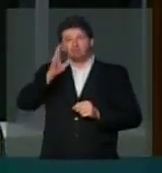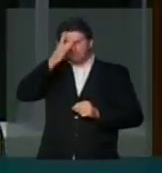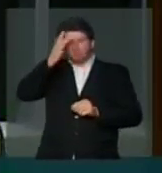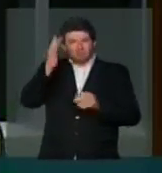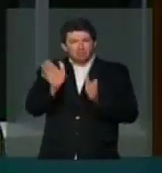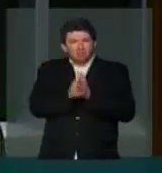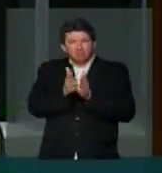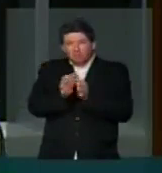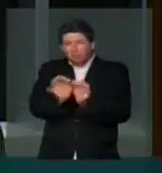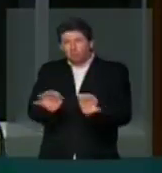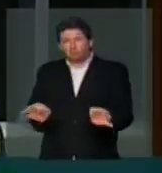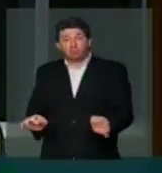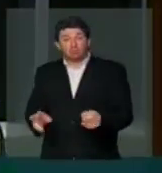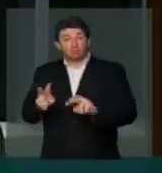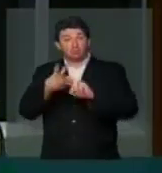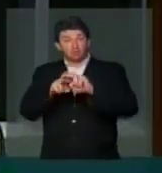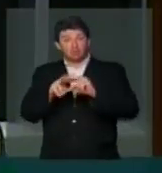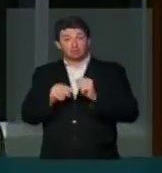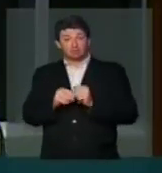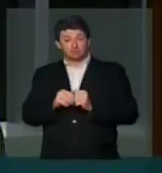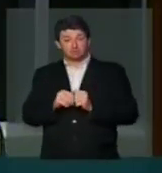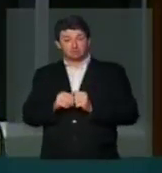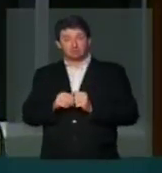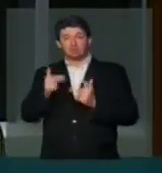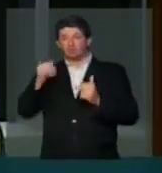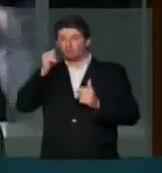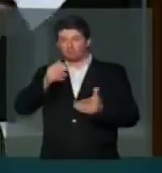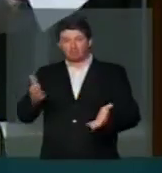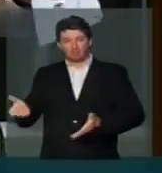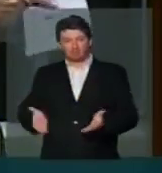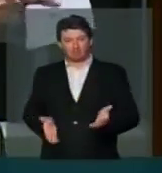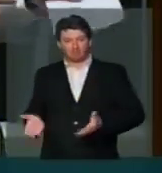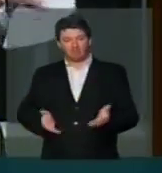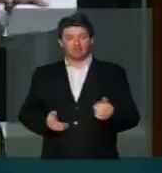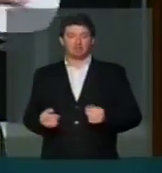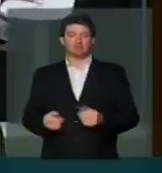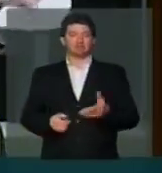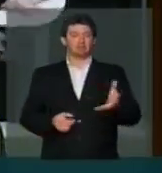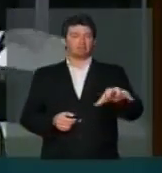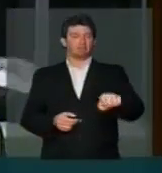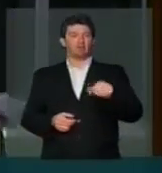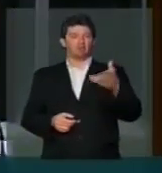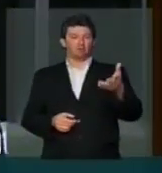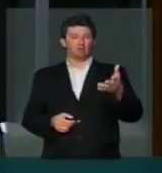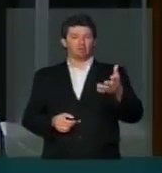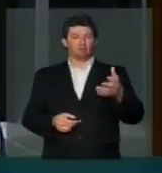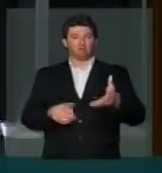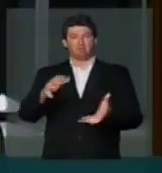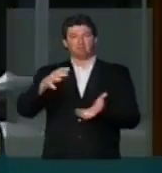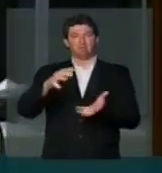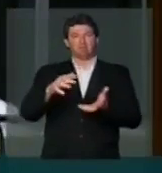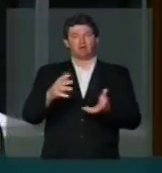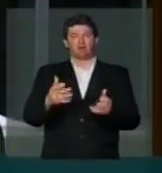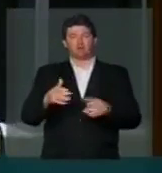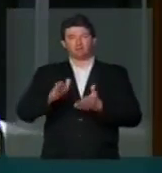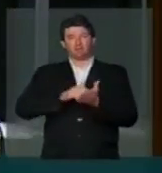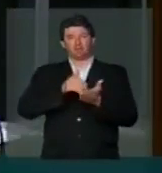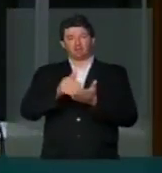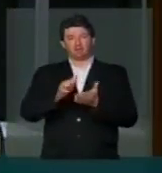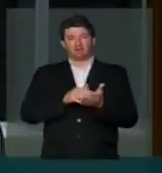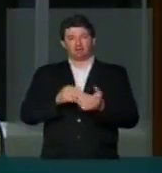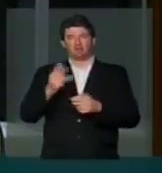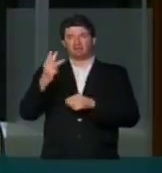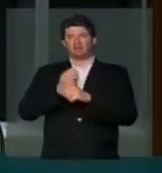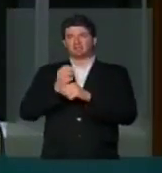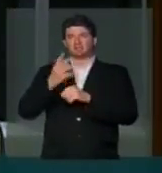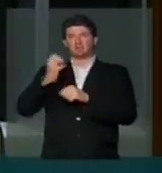sendo preso, como uma empregada doméstica que pegou uma pacote de margarina há três, quatro